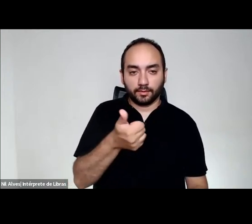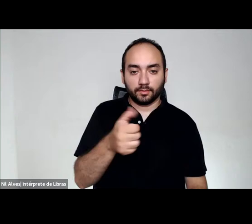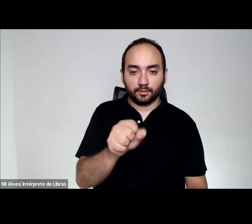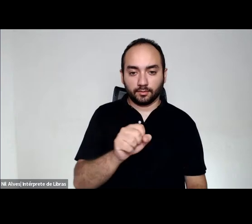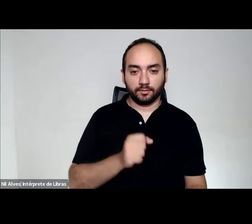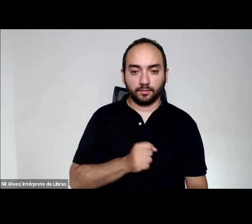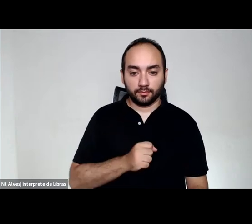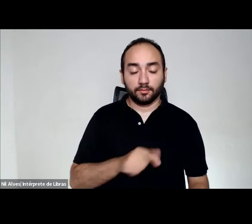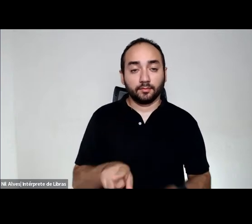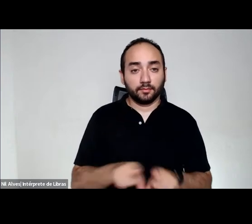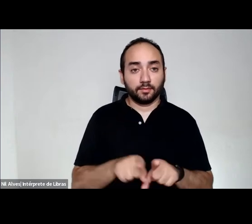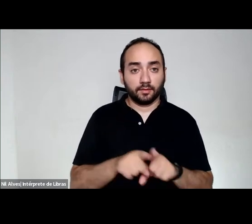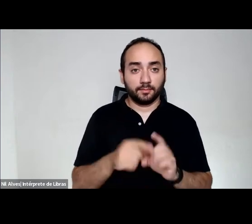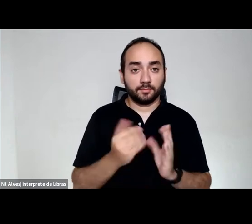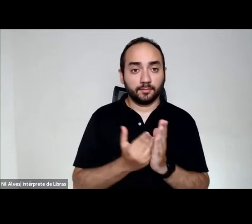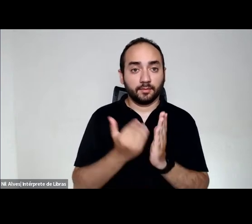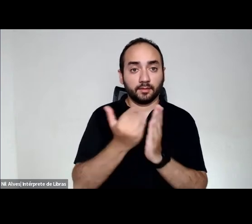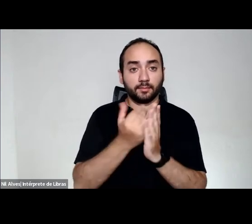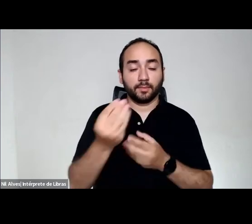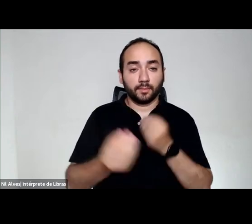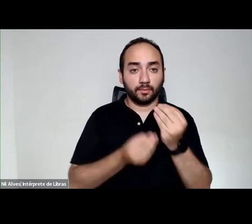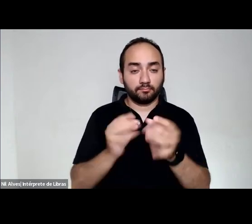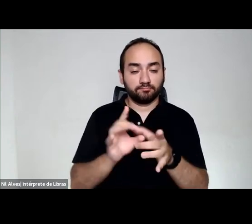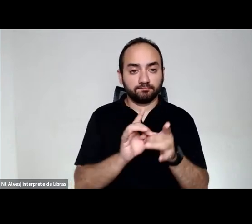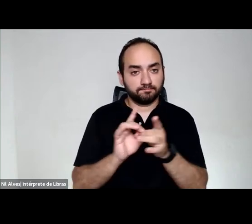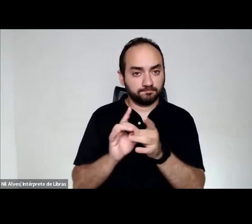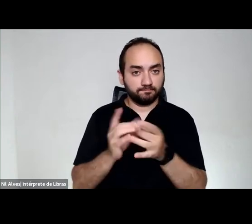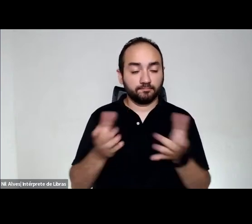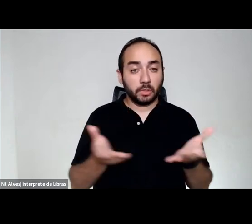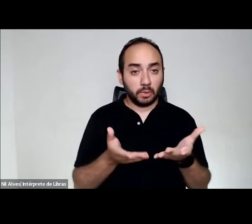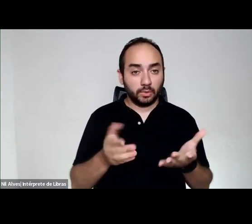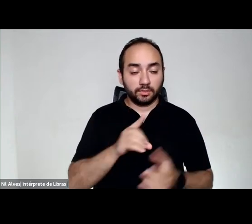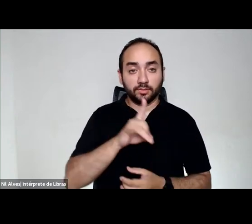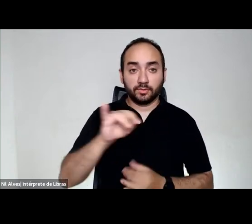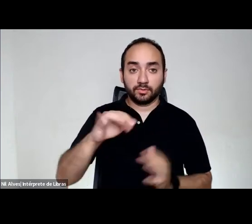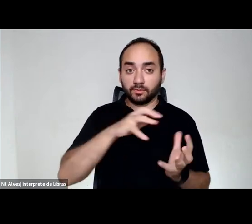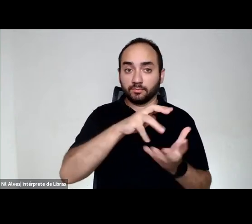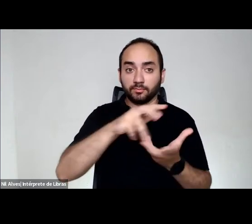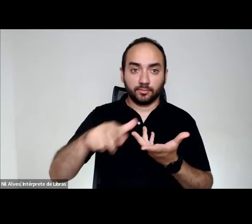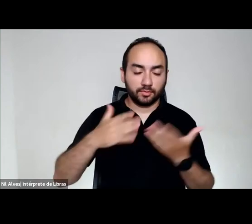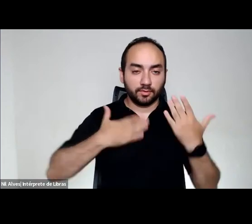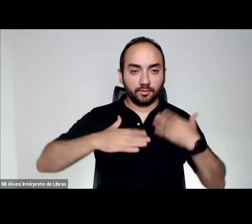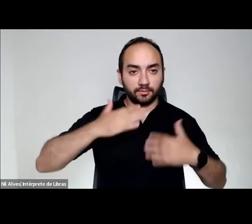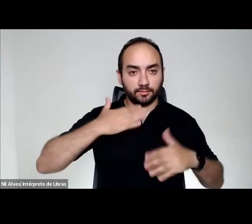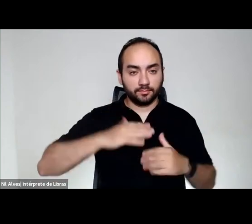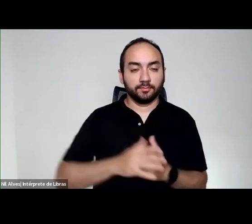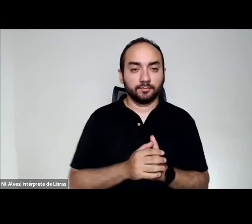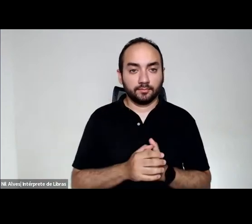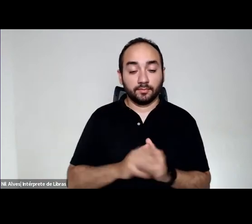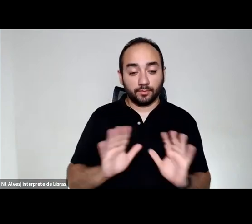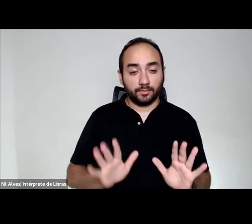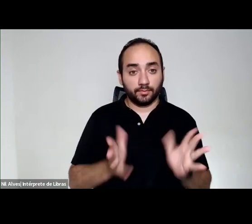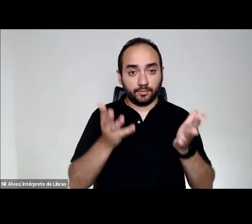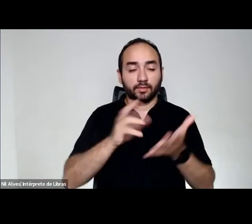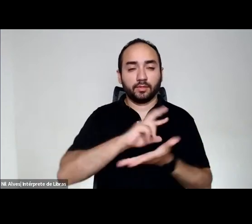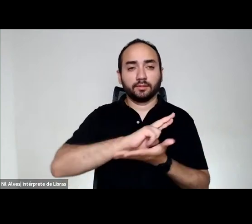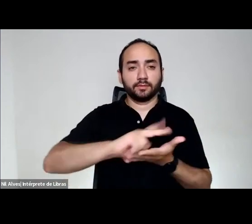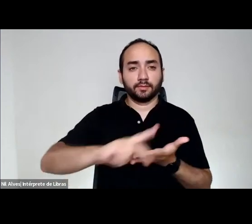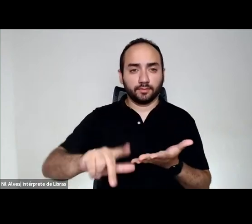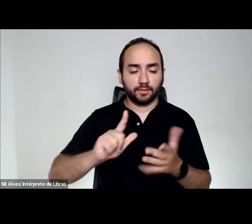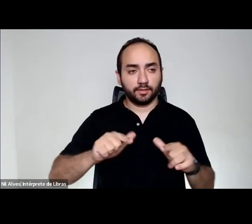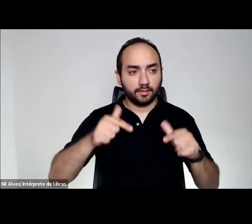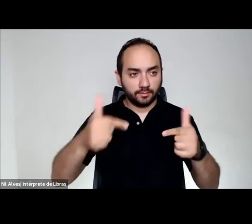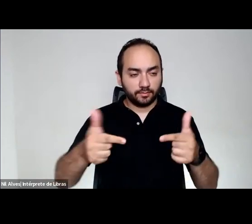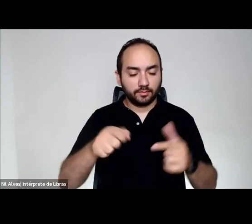bem como é o que nos une hoje, o Dia Mundial do Lazer, que promove diversas ações no